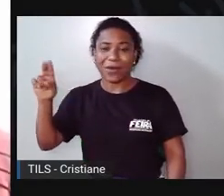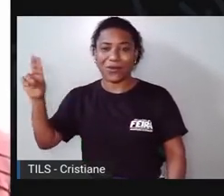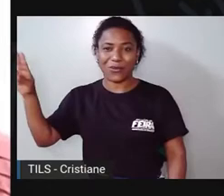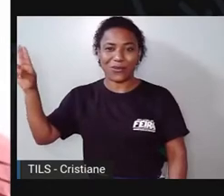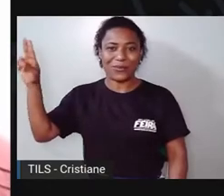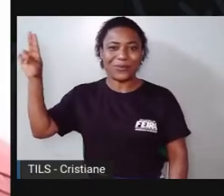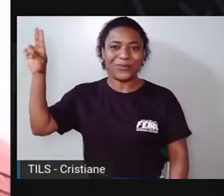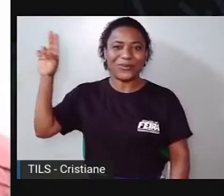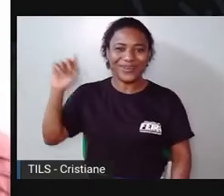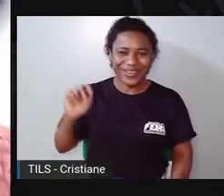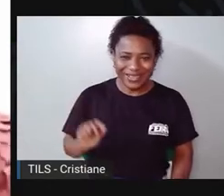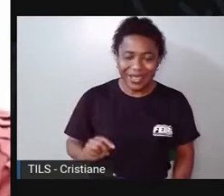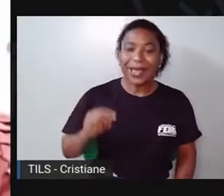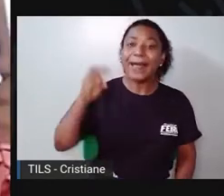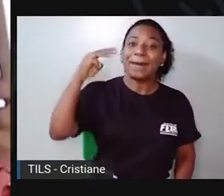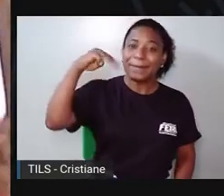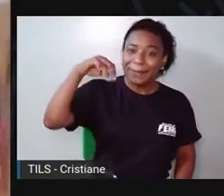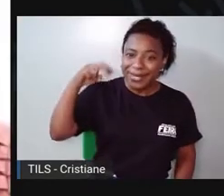Vai comigo